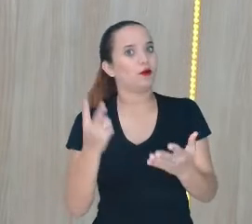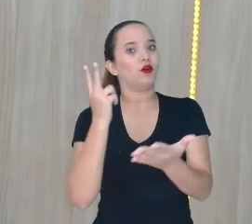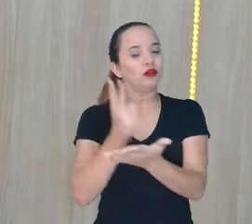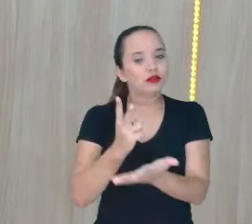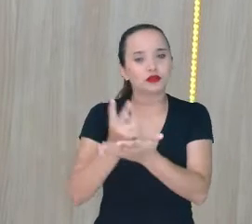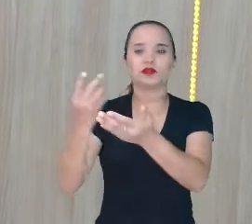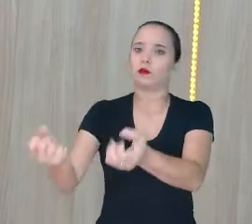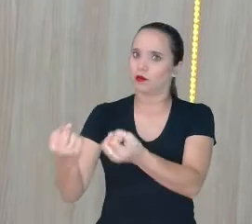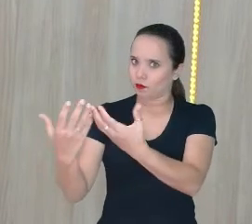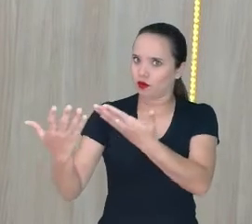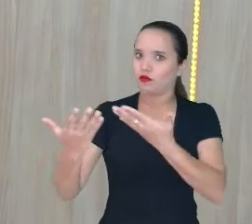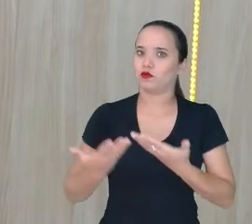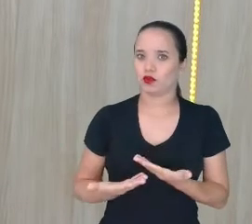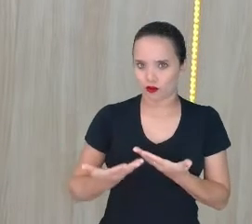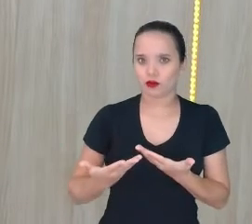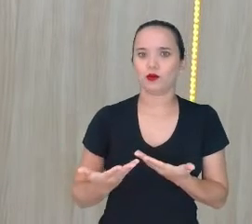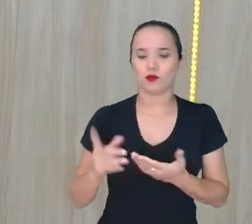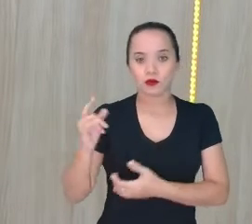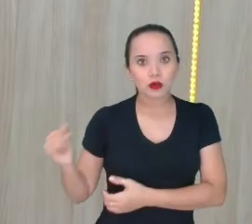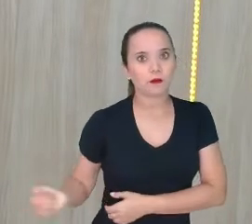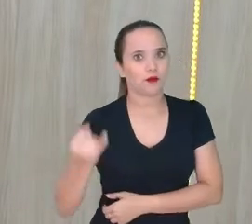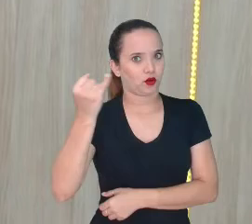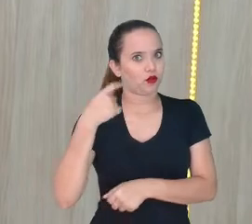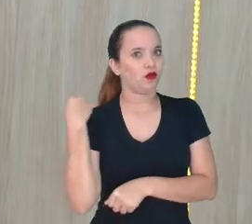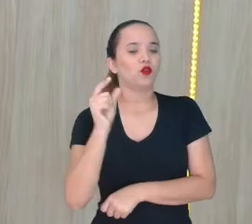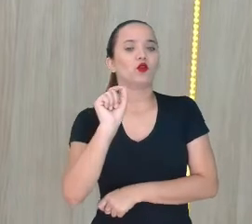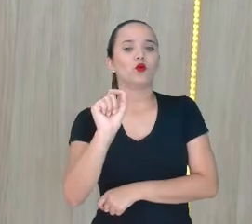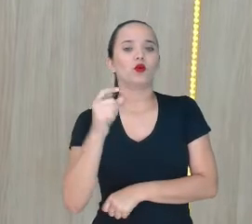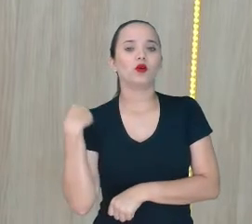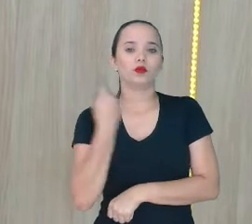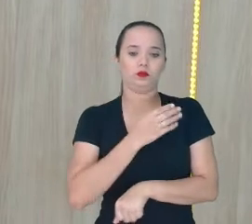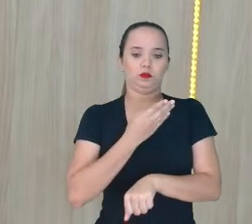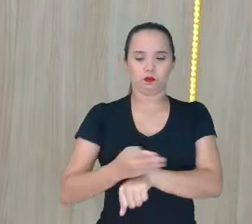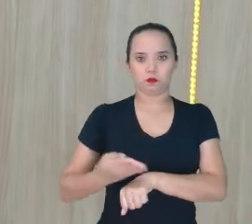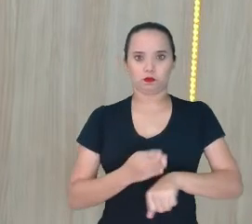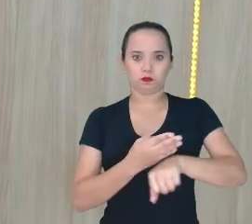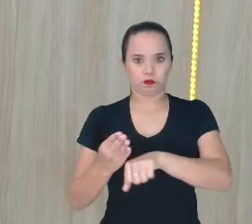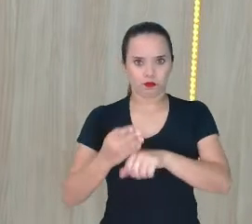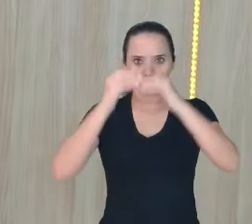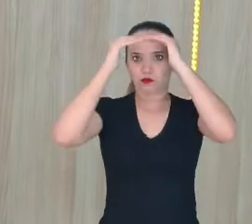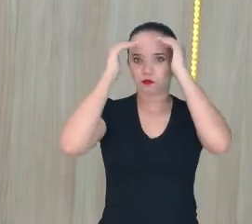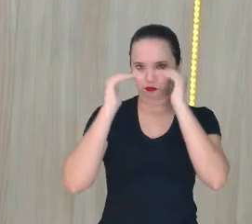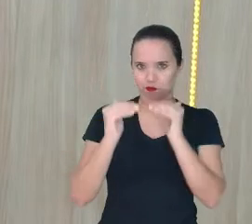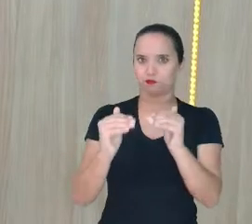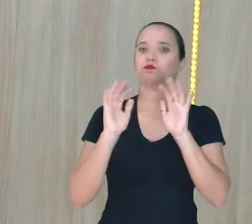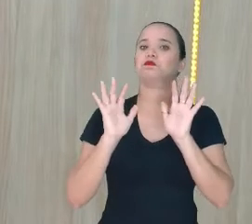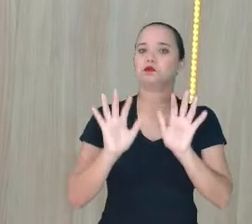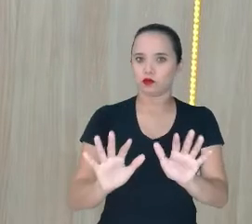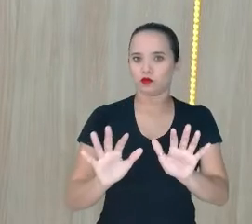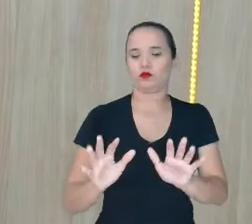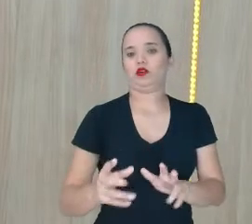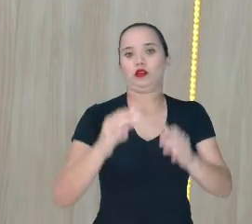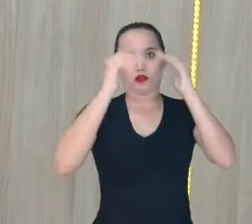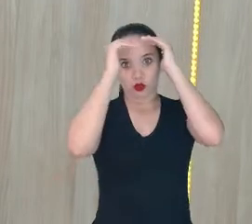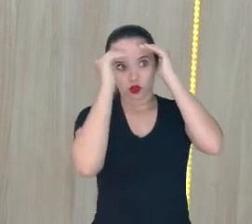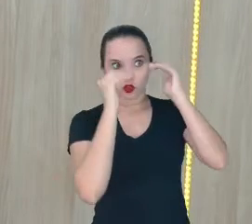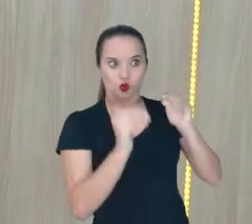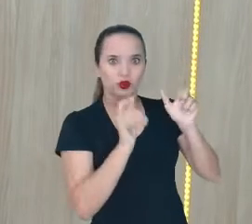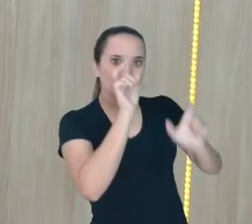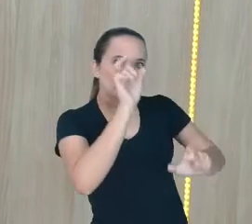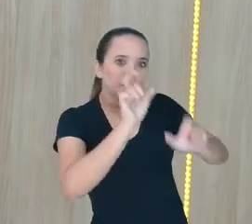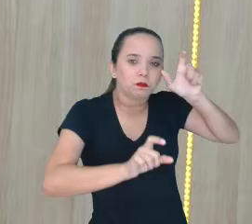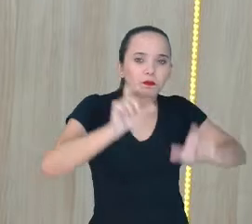importante demais A gente praticar Esse ato De respeito De respeitar O próximo